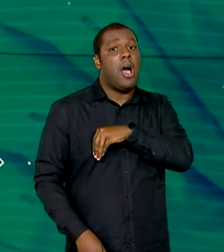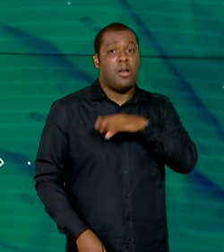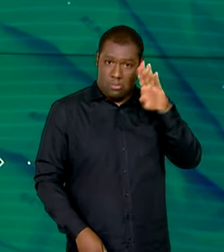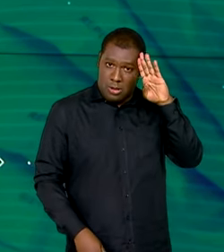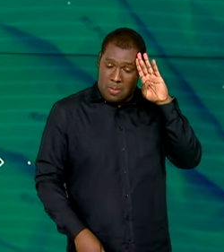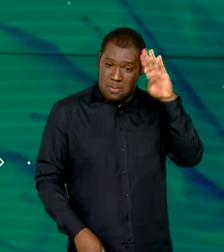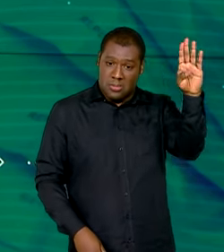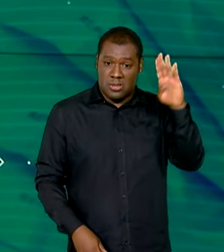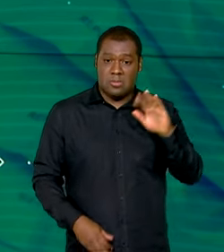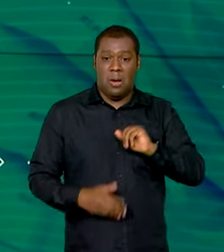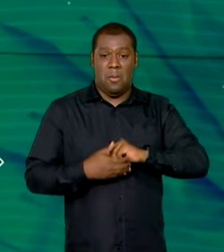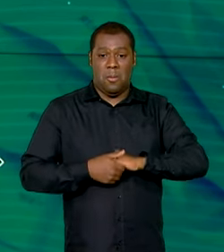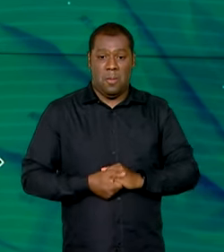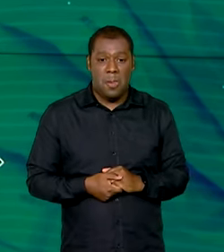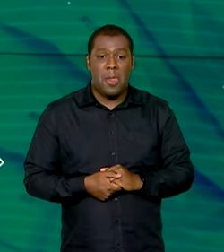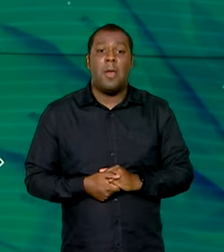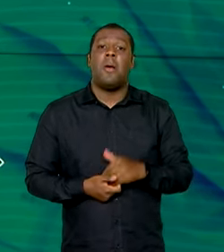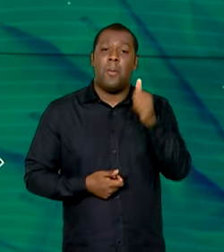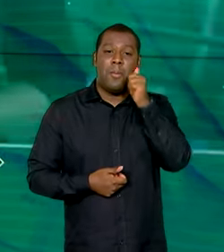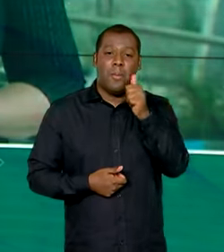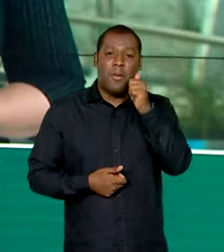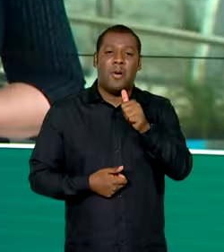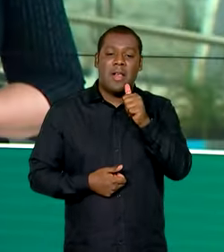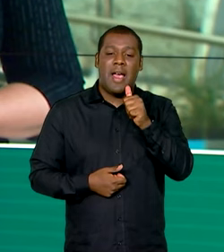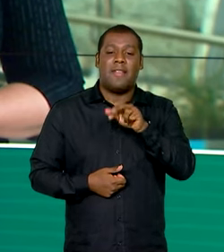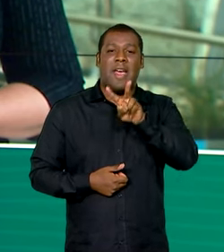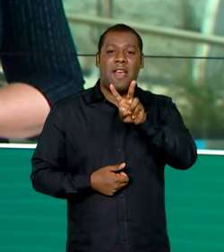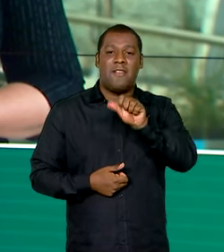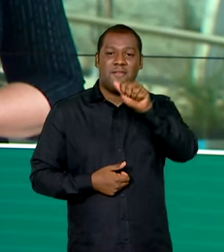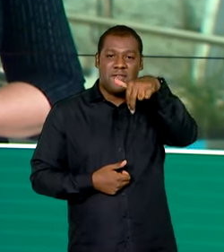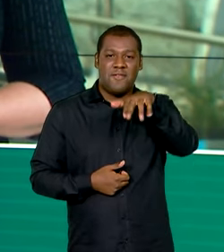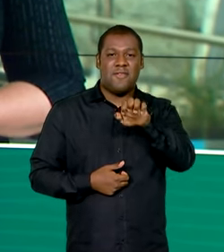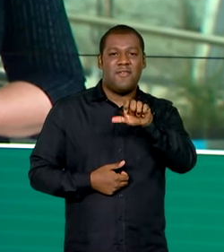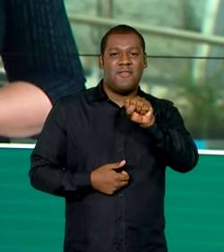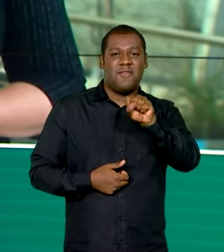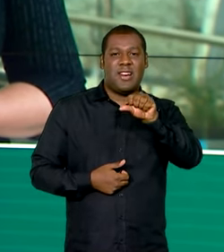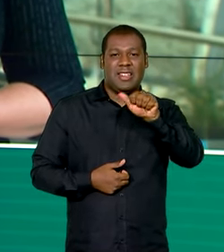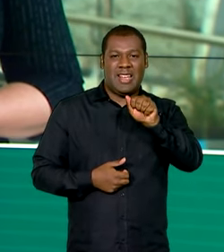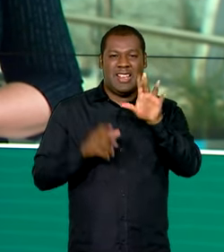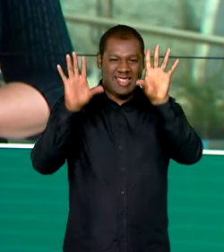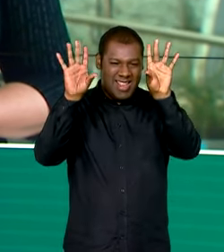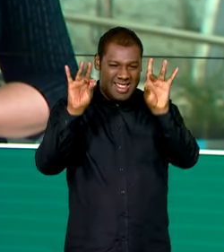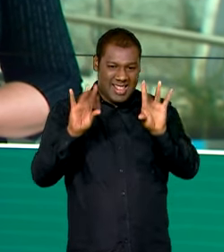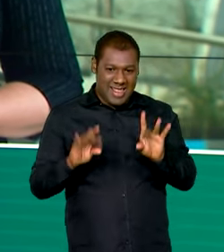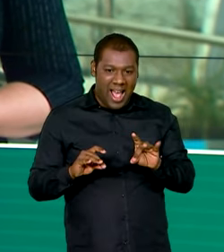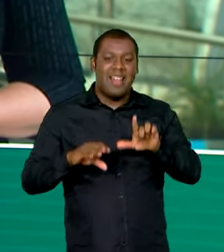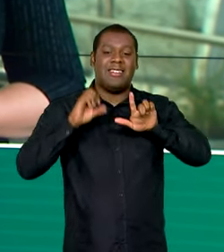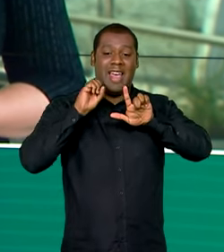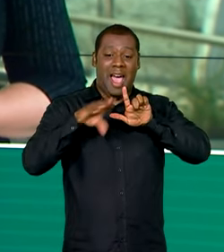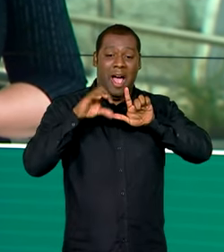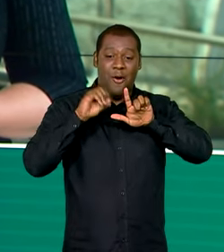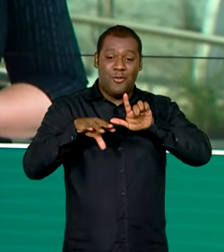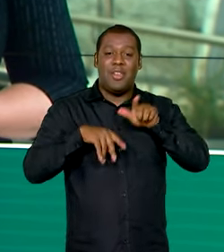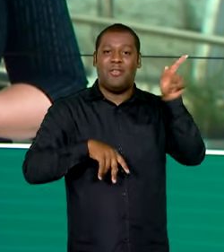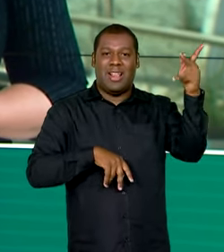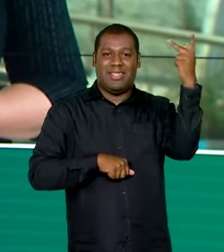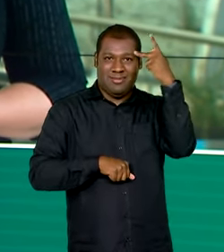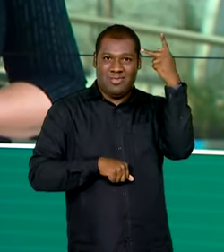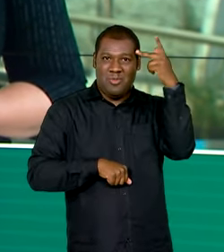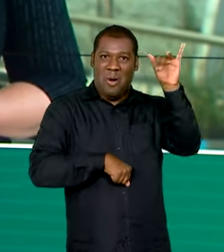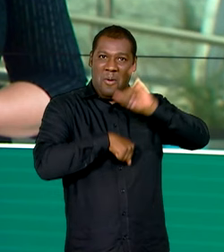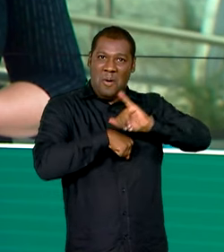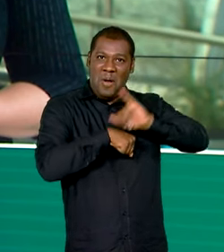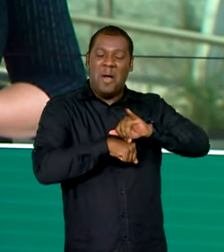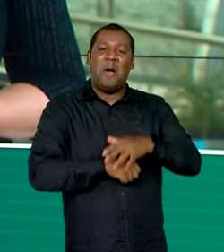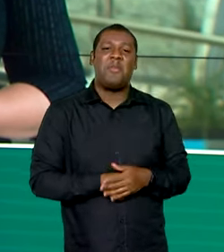E quem tem mais detalhes pra gente é a repórter Vanessa Casalino, que fala ao vivo, direto de São Paulo. Vanessa,